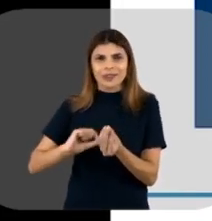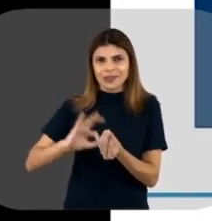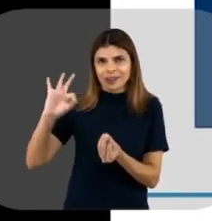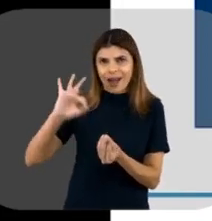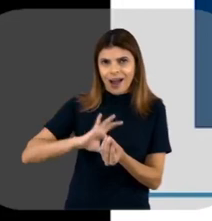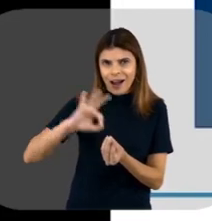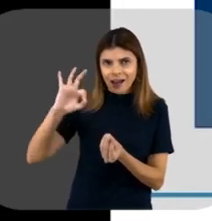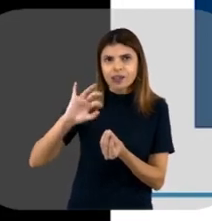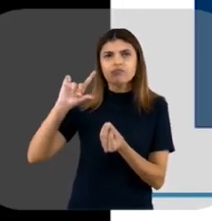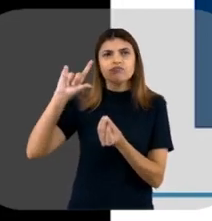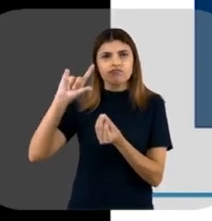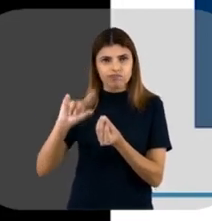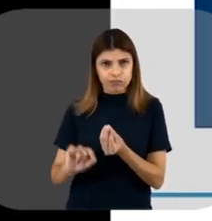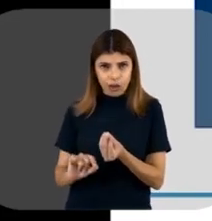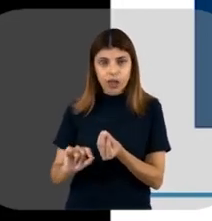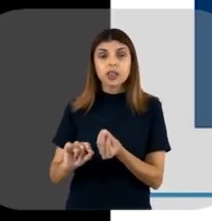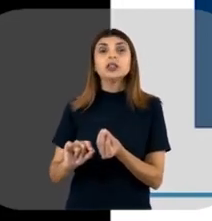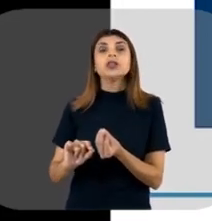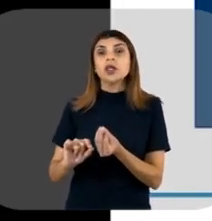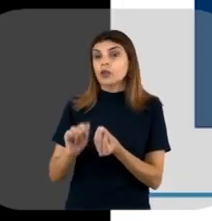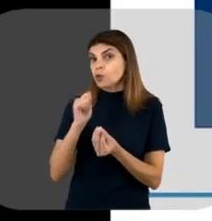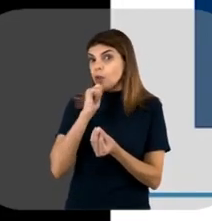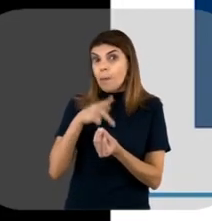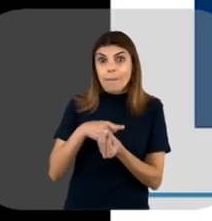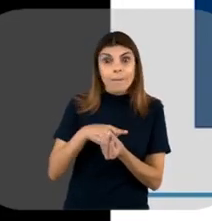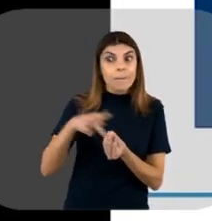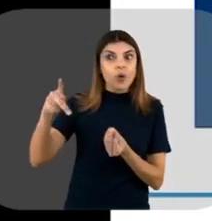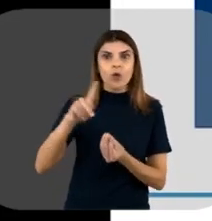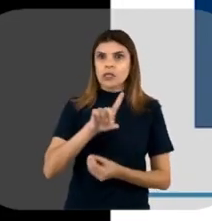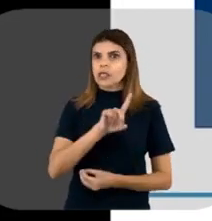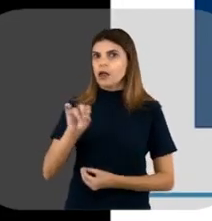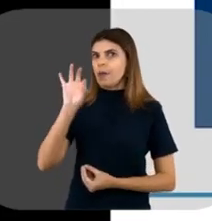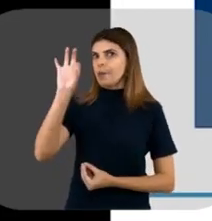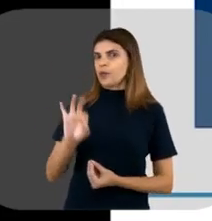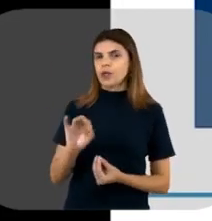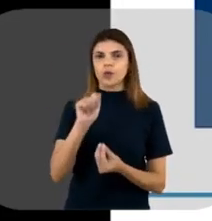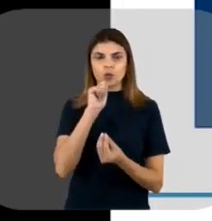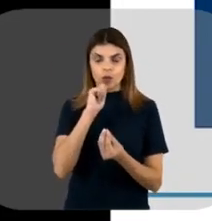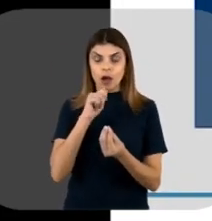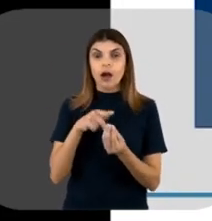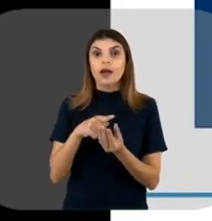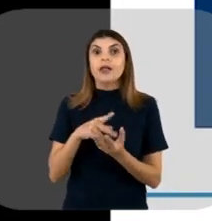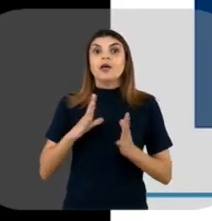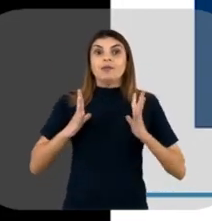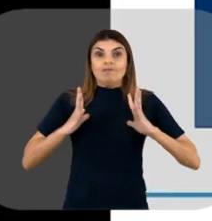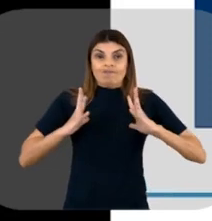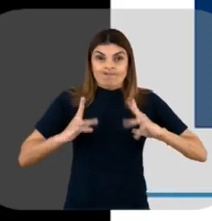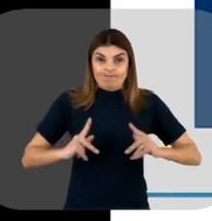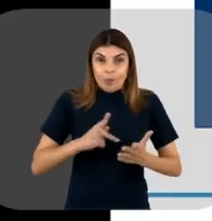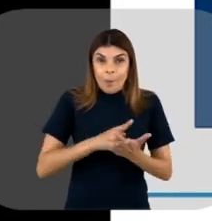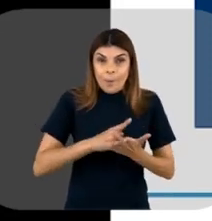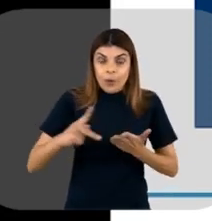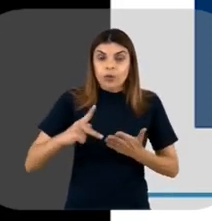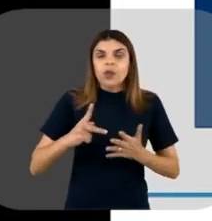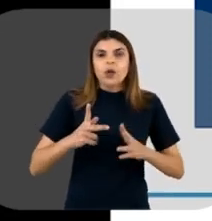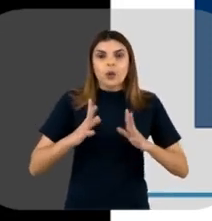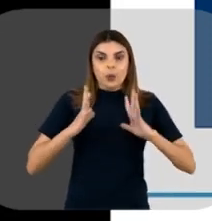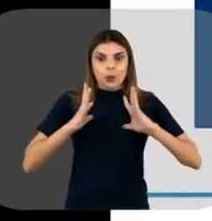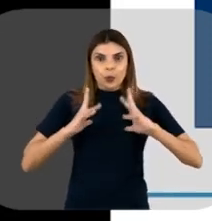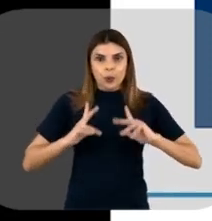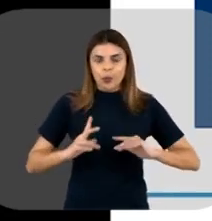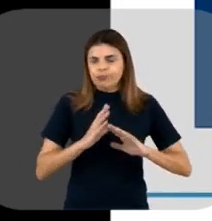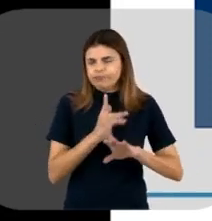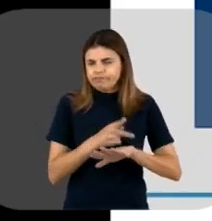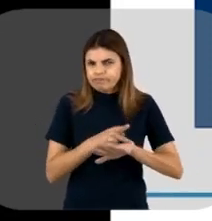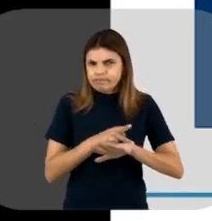Nessa etapa aqui, a proteína ainda não está num grau de pureza aceitável. Depois, existe uma purificação